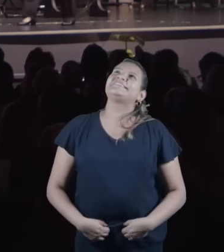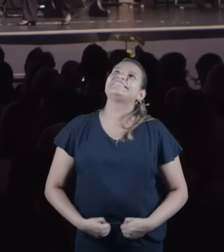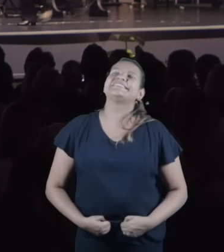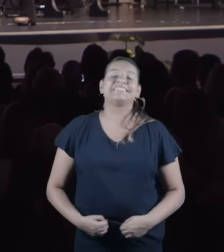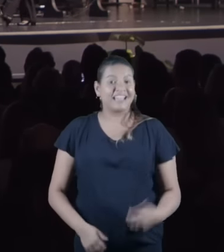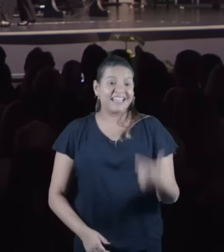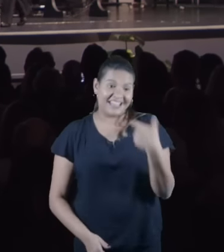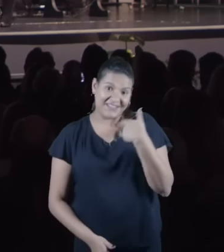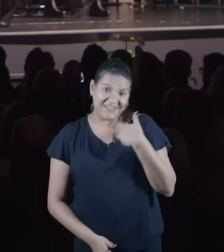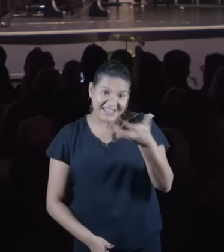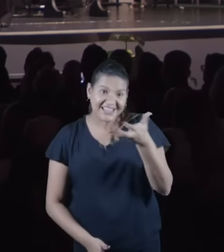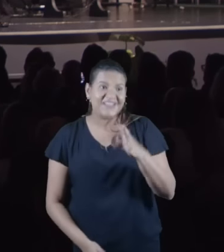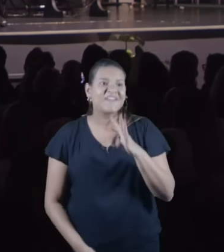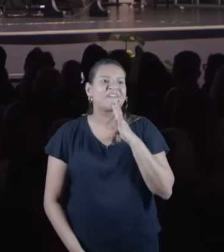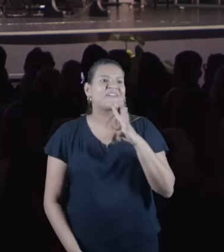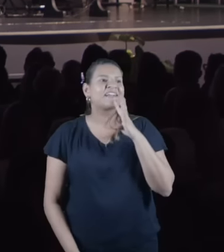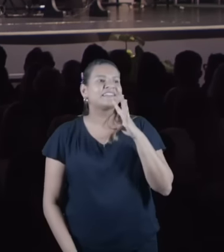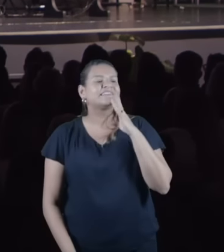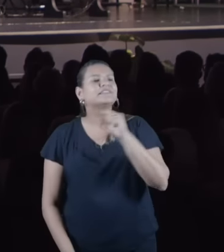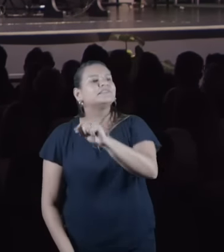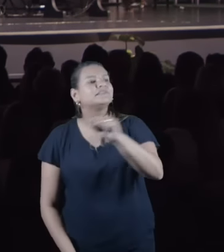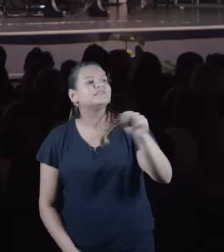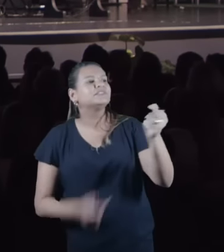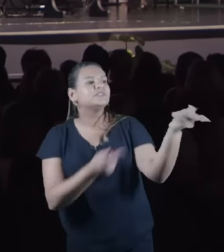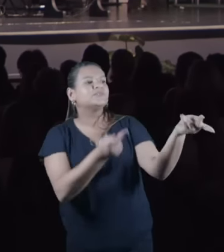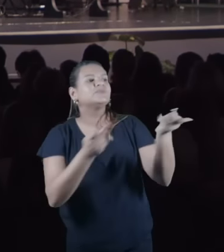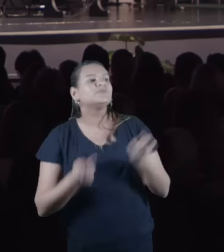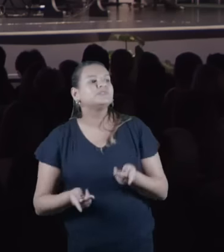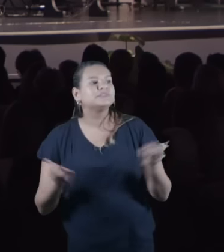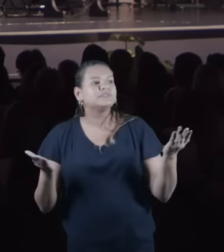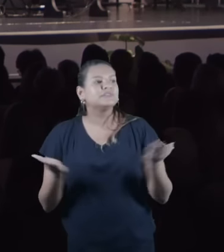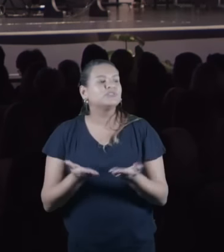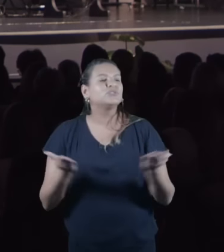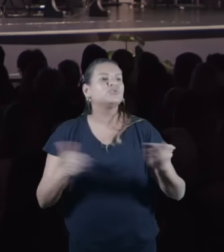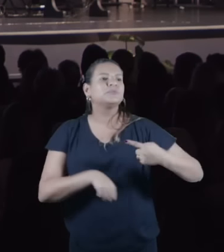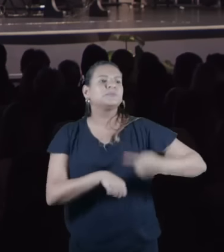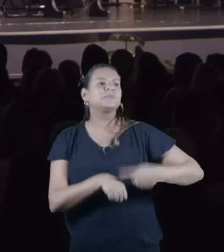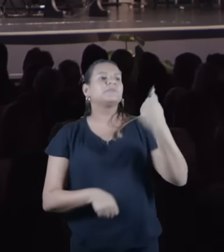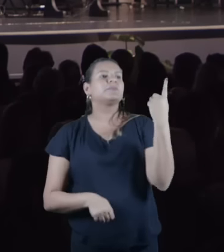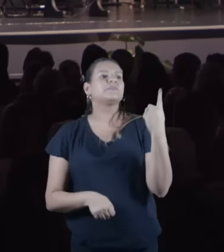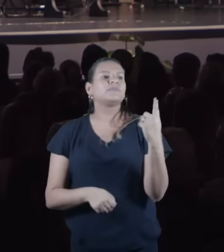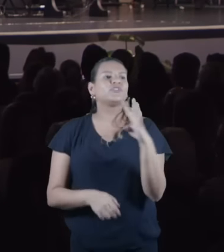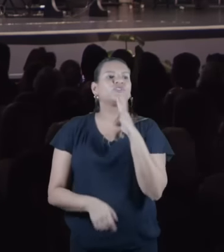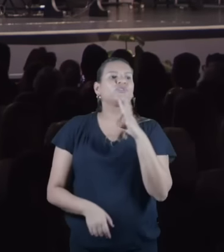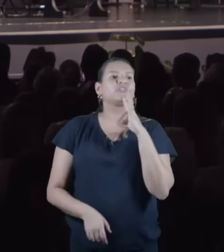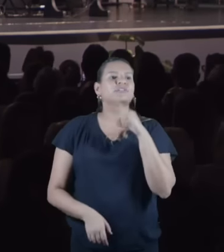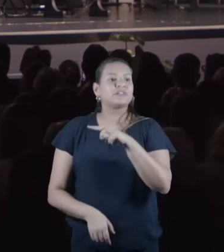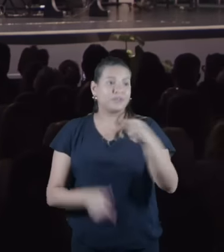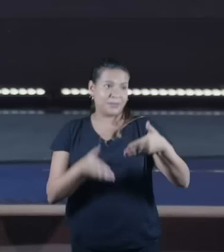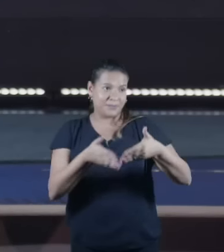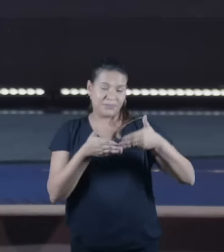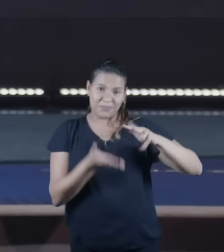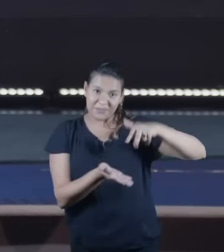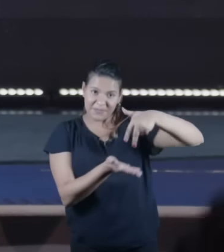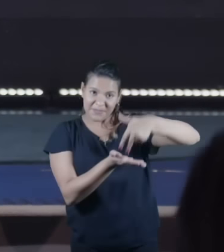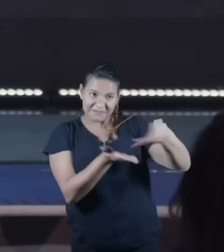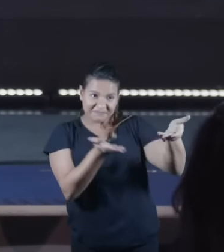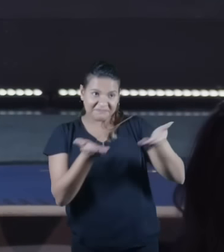Eu queria conhecer os visitantes que estão conosco pela primeira vez. Pediria que você ficasse de pé.